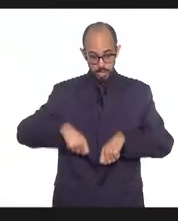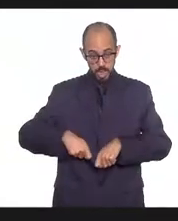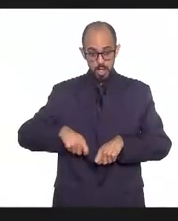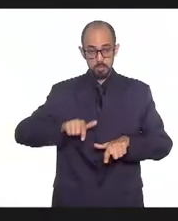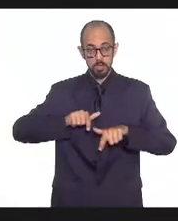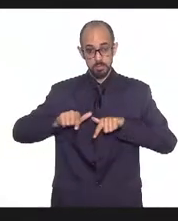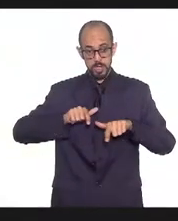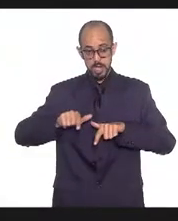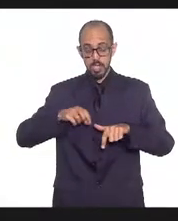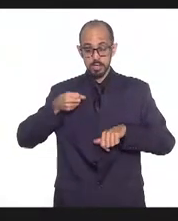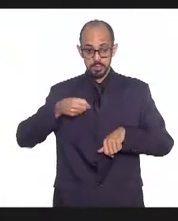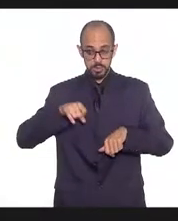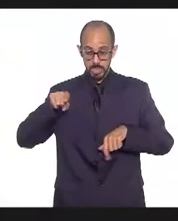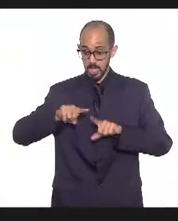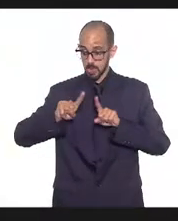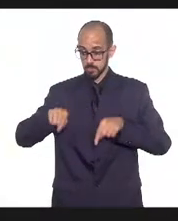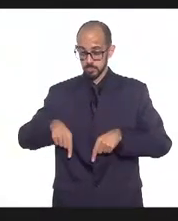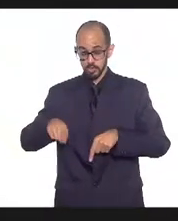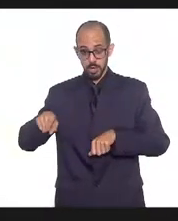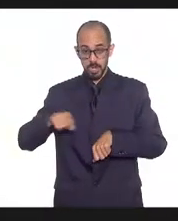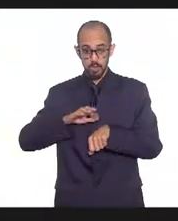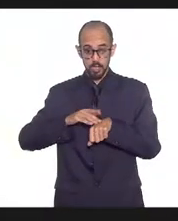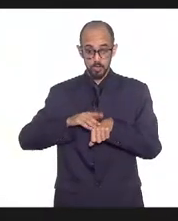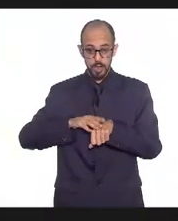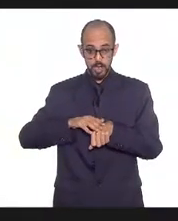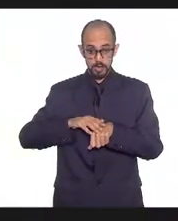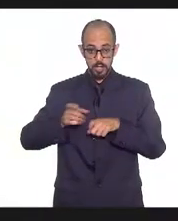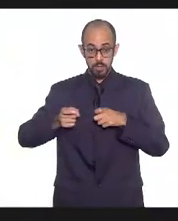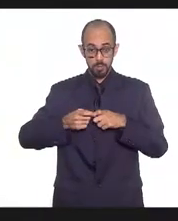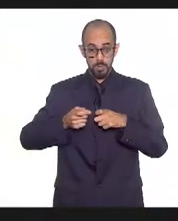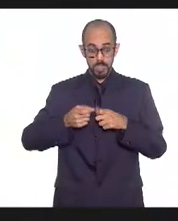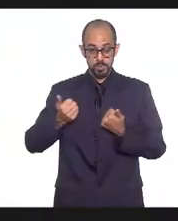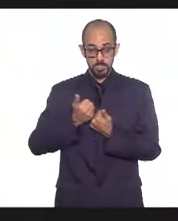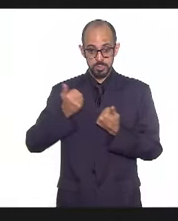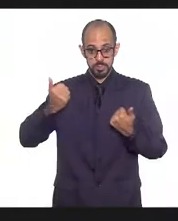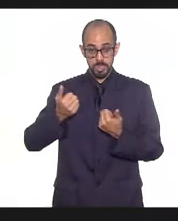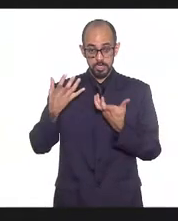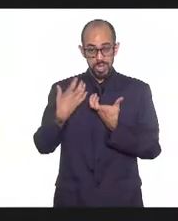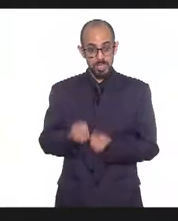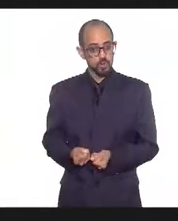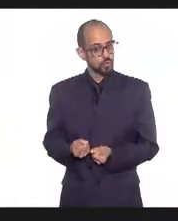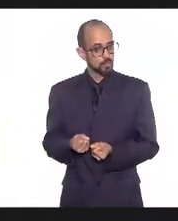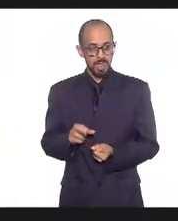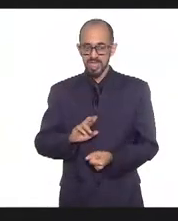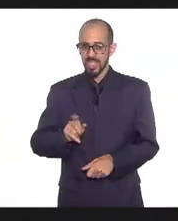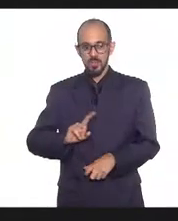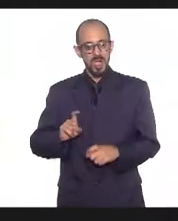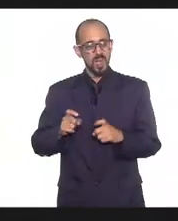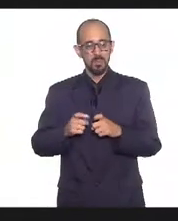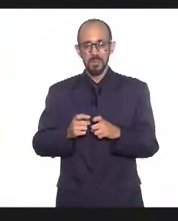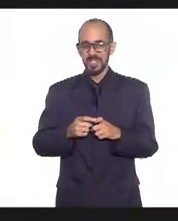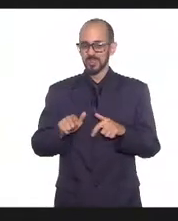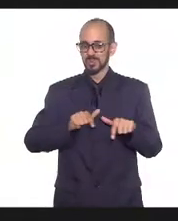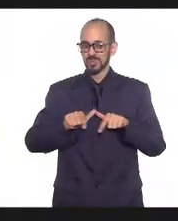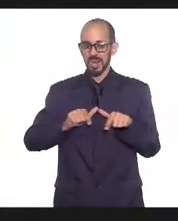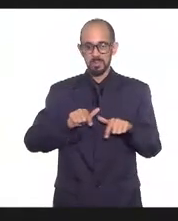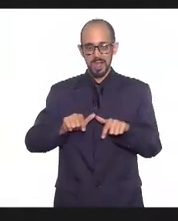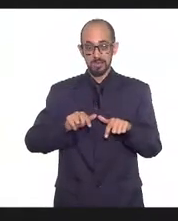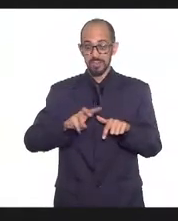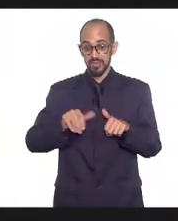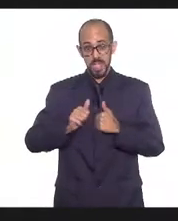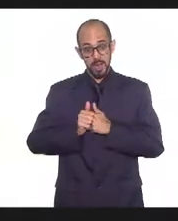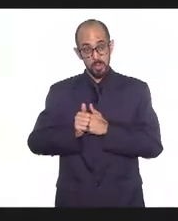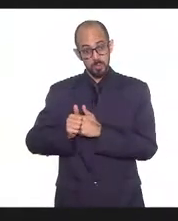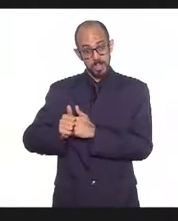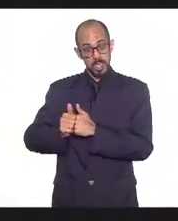eles adoecem, normalmente o médico assistente assume esses casos, não é o médico do trabalho, esse médico do trabalho vai acompanhar, mas